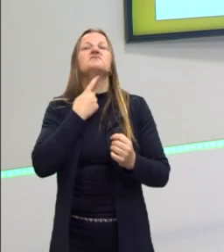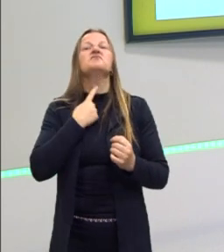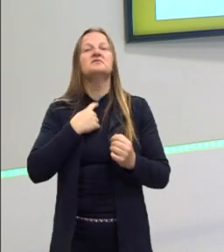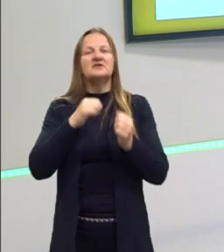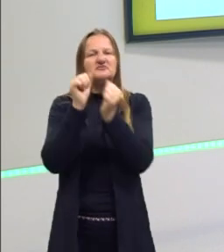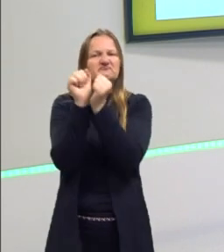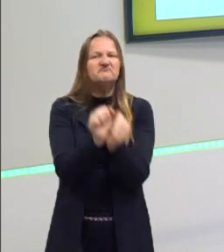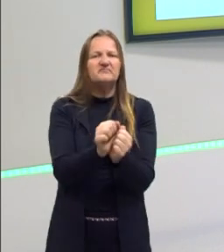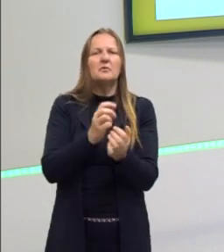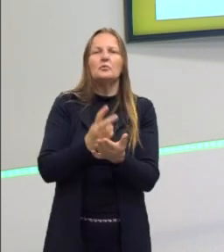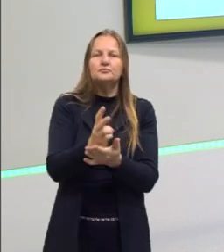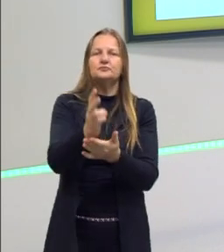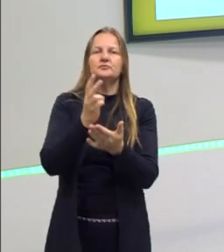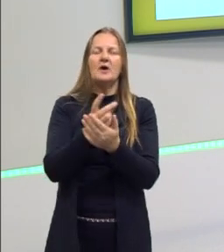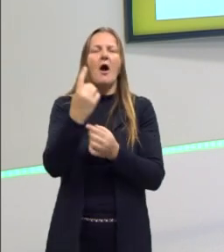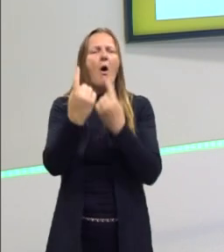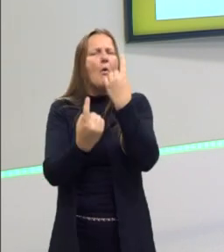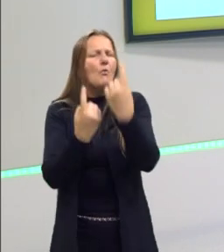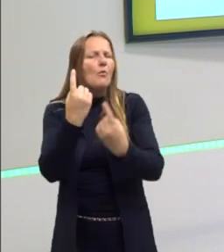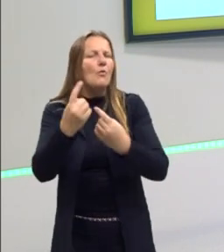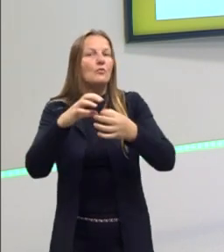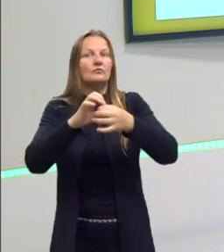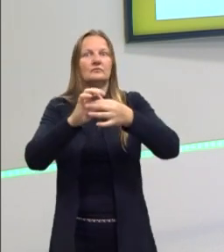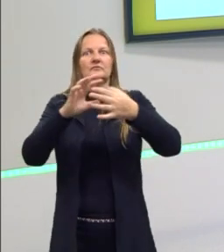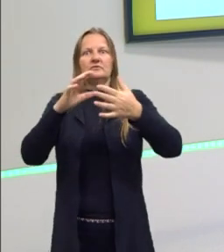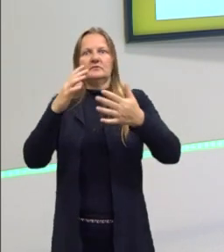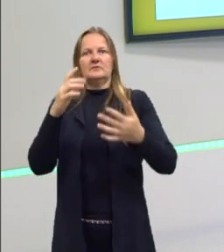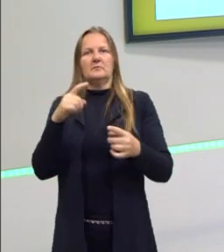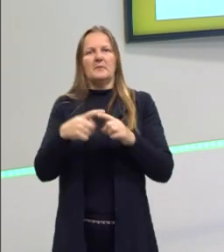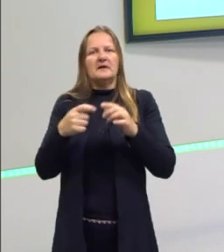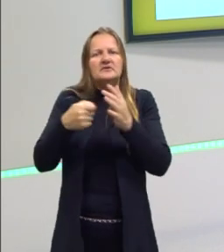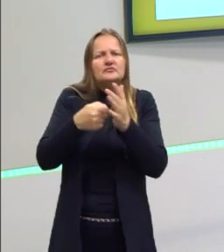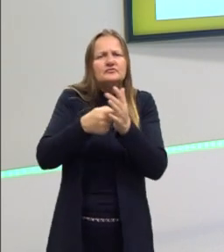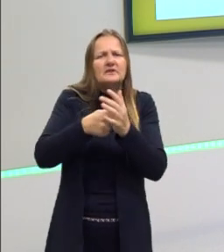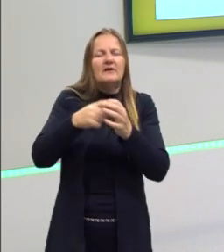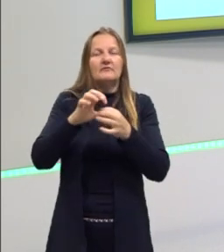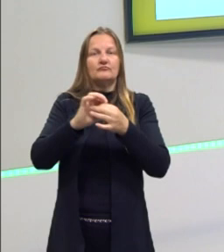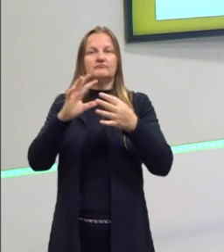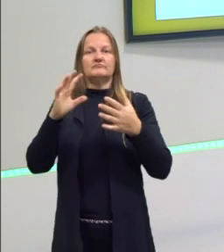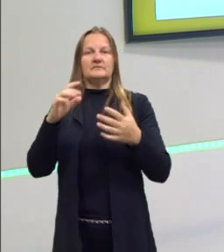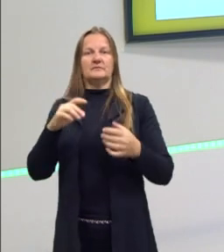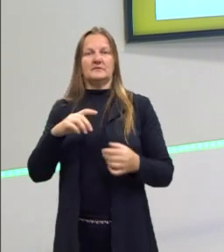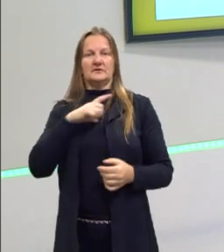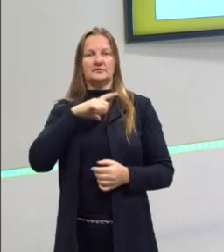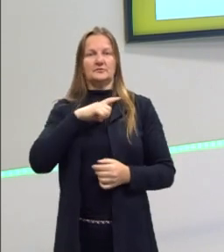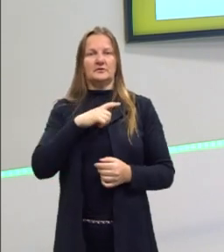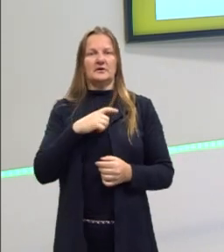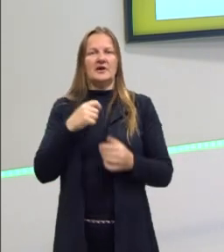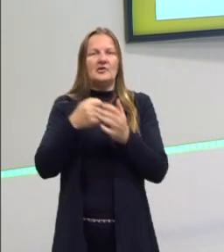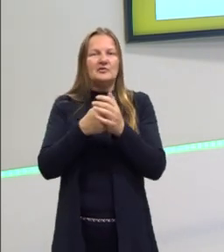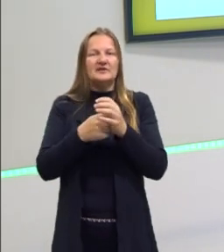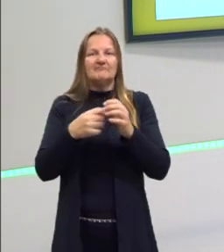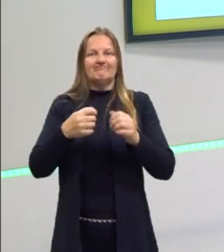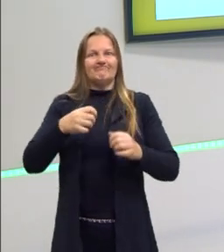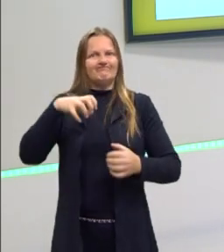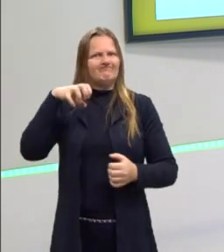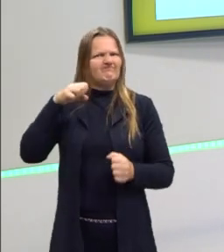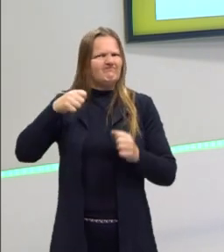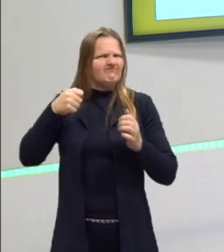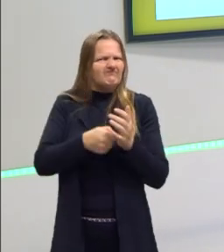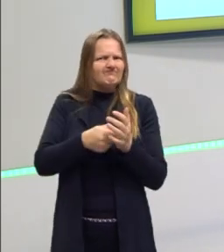escravidão. Alguns liberais eram abolicionistas. Alguns lutavam um pouquinho contra, mas não era uma luta muito radical também.